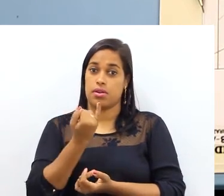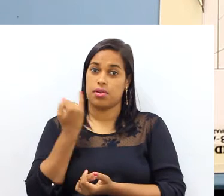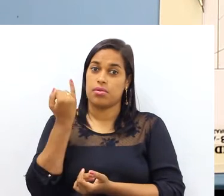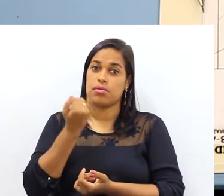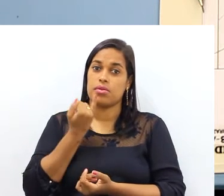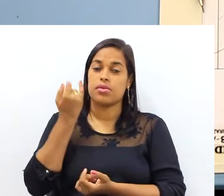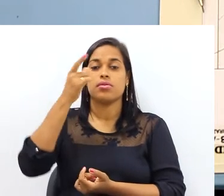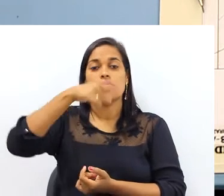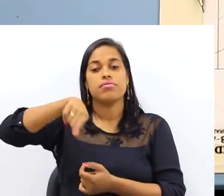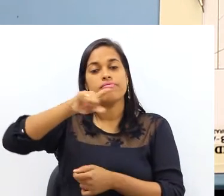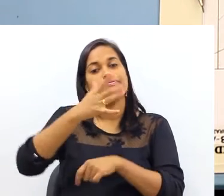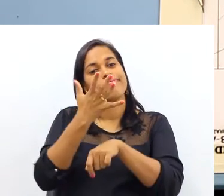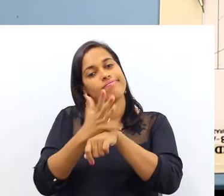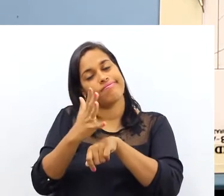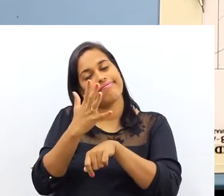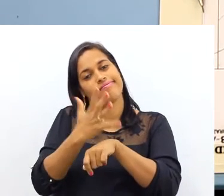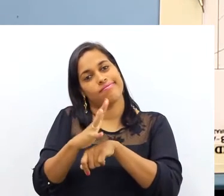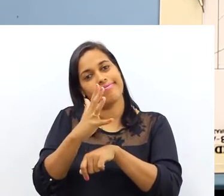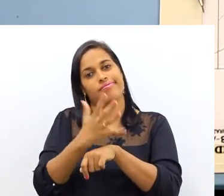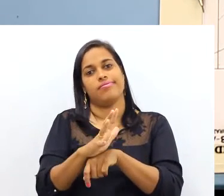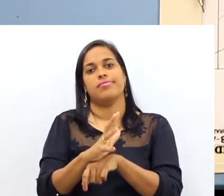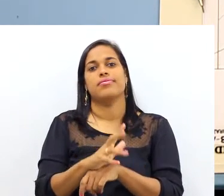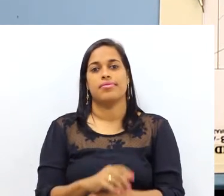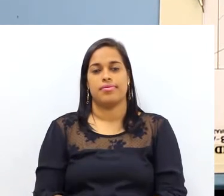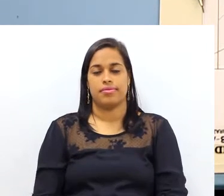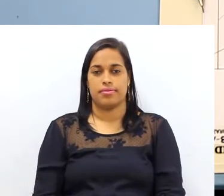É importante praticar, pessoal.